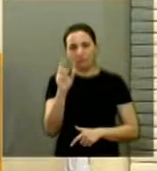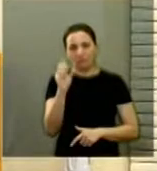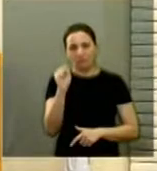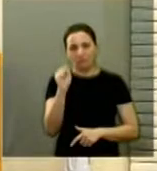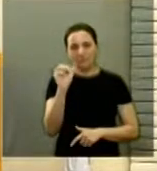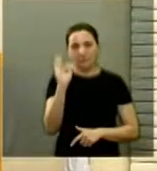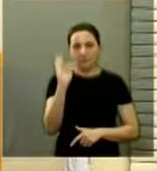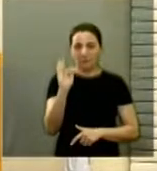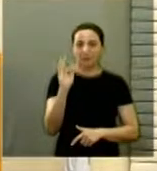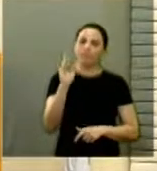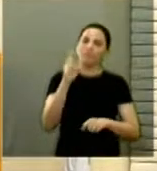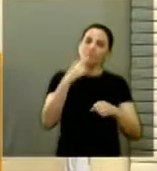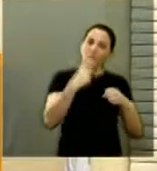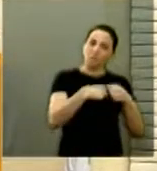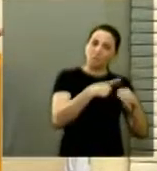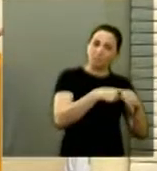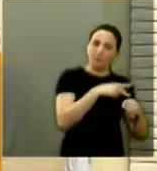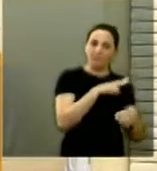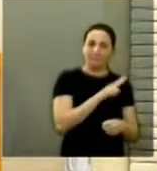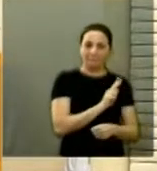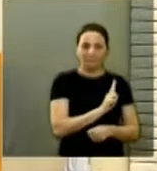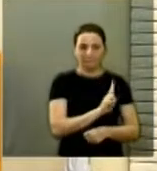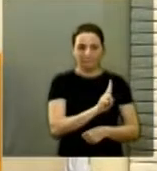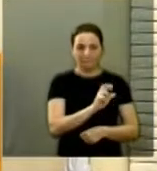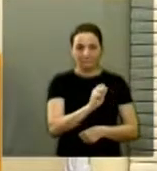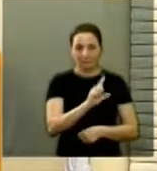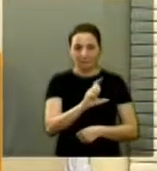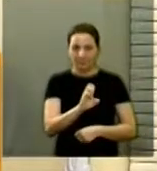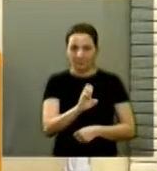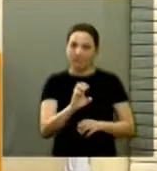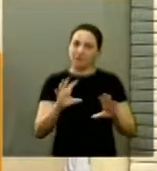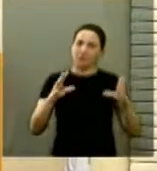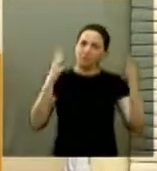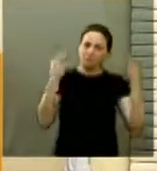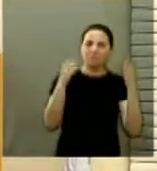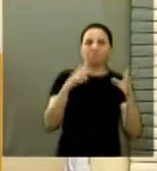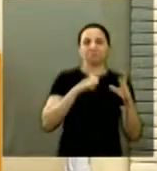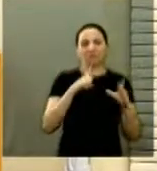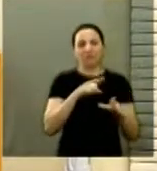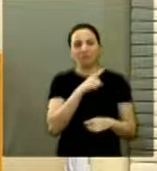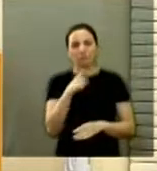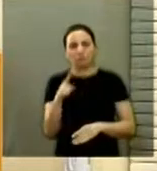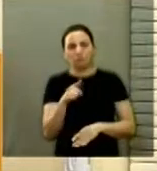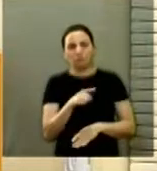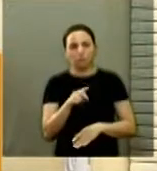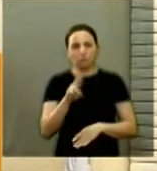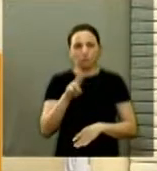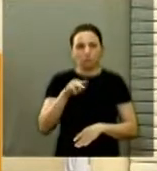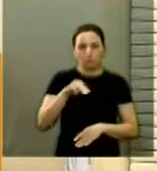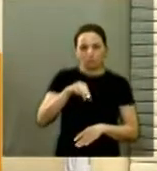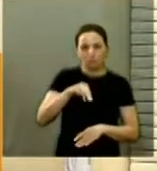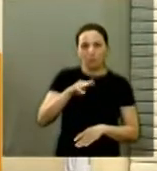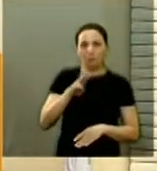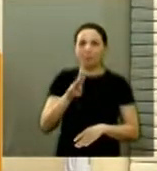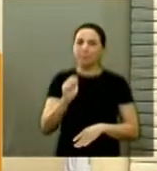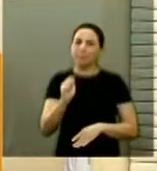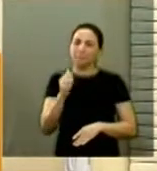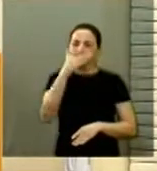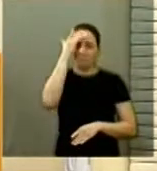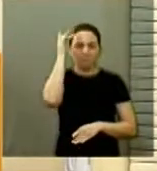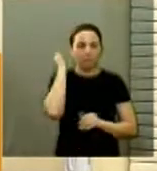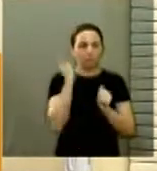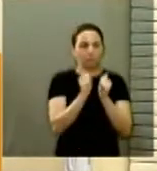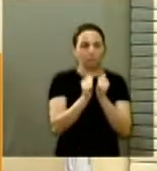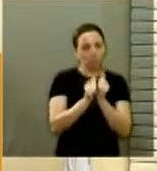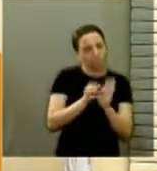do Vale do Sol, o pessoal vai estar fazendo uma comemoração ali, vai ter zumba, vai ter algodão doce, o pessoal vai estar todo ali dando